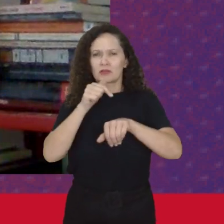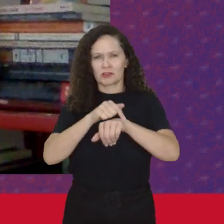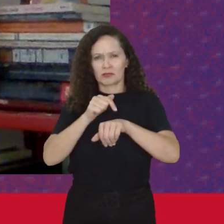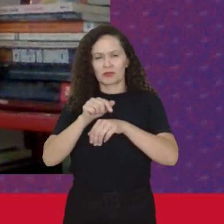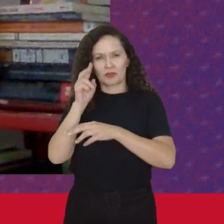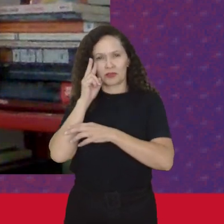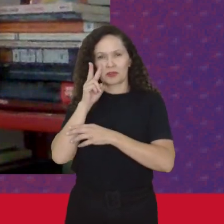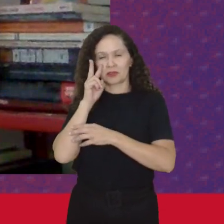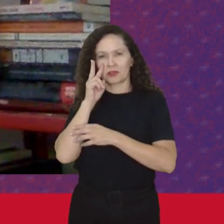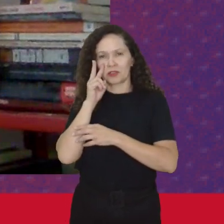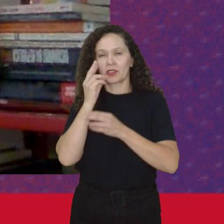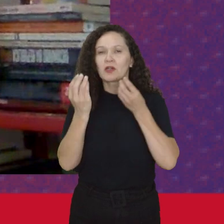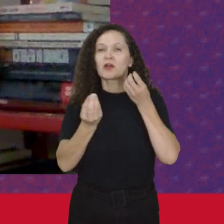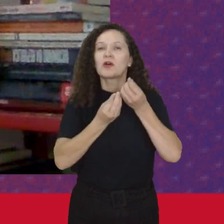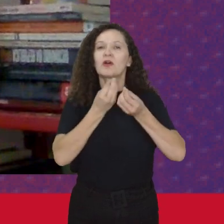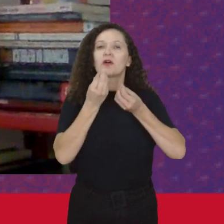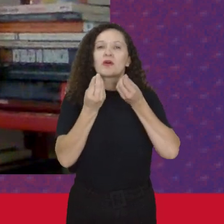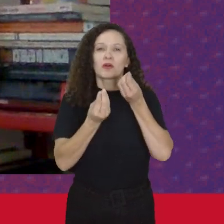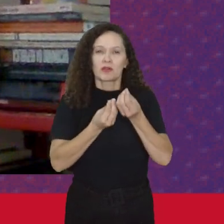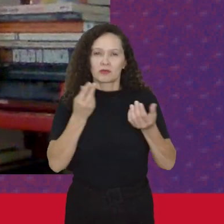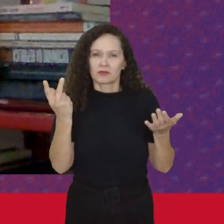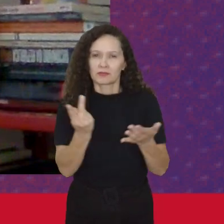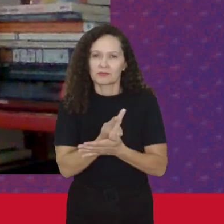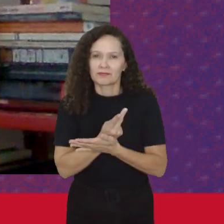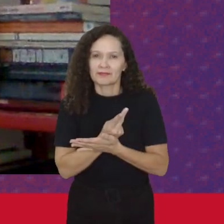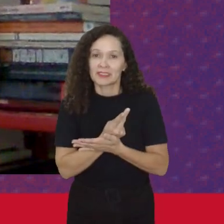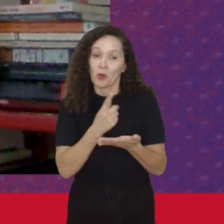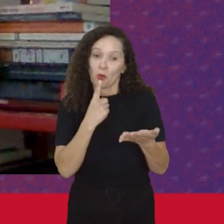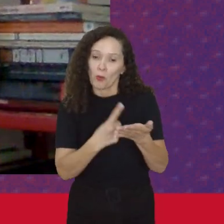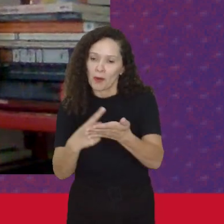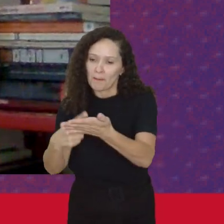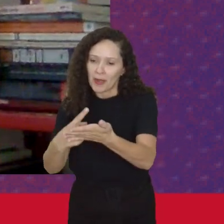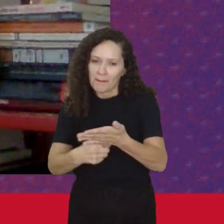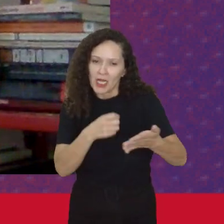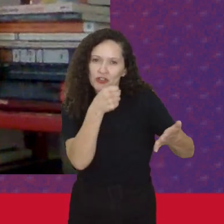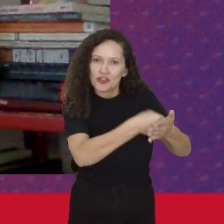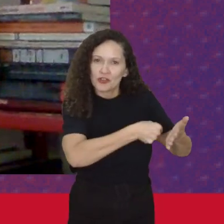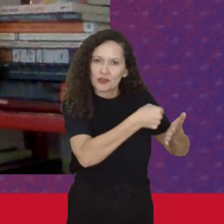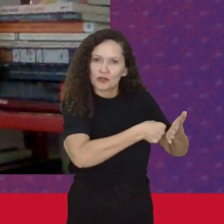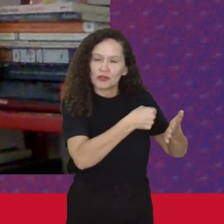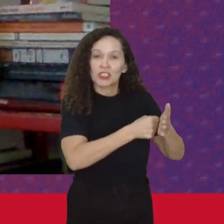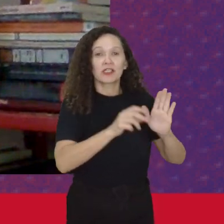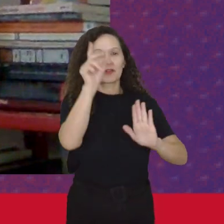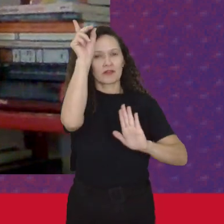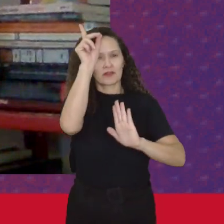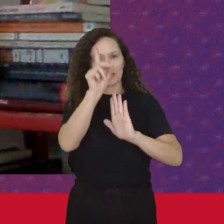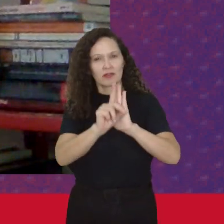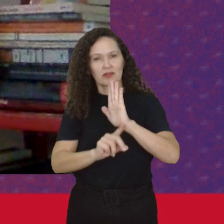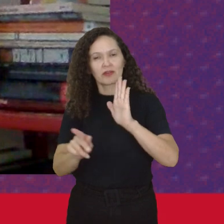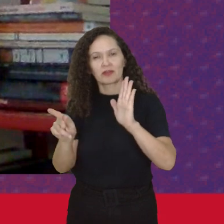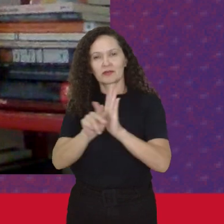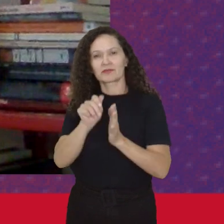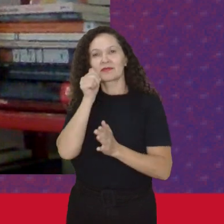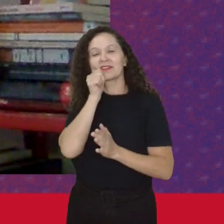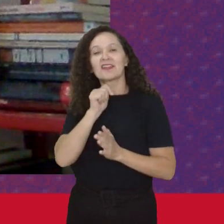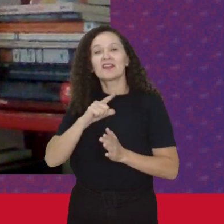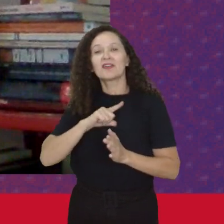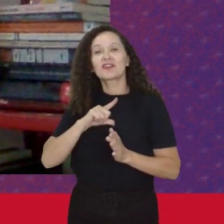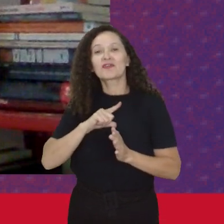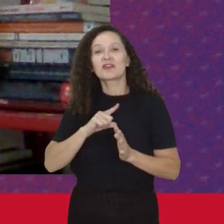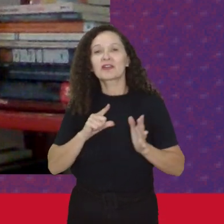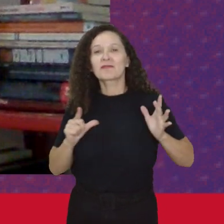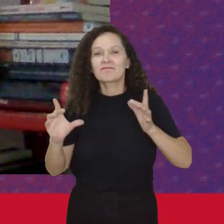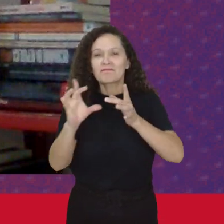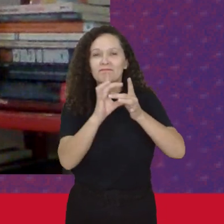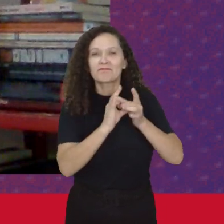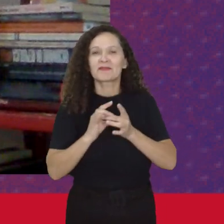Históricos Como que Uma agenda De luta De direitos Das mulheres Estiveram conectadas